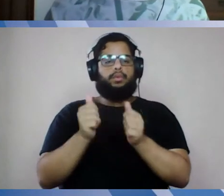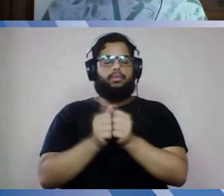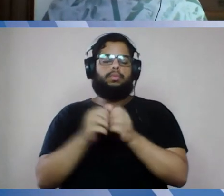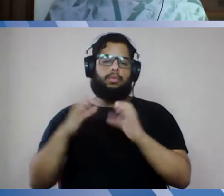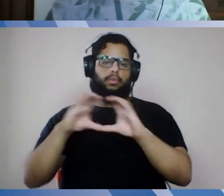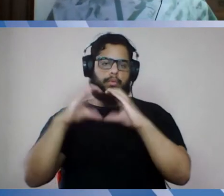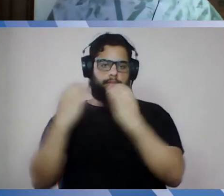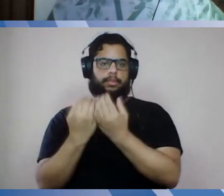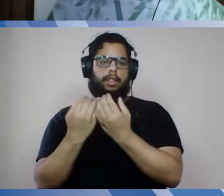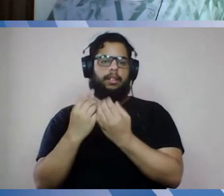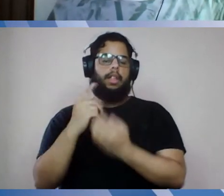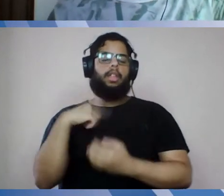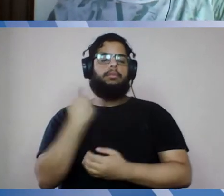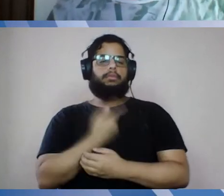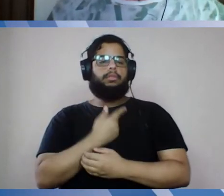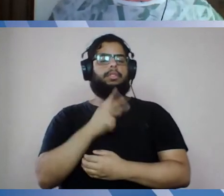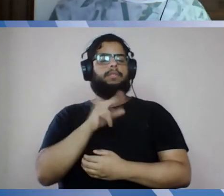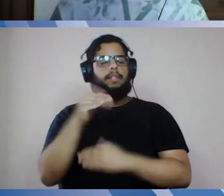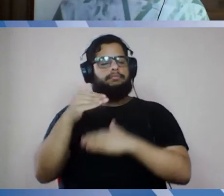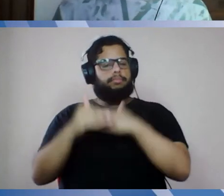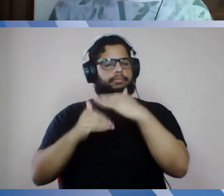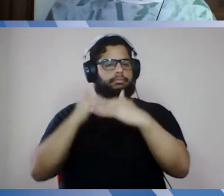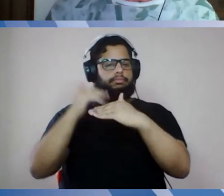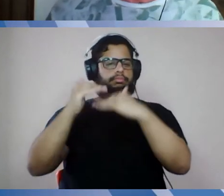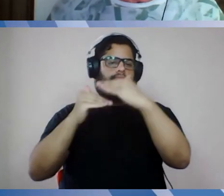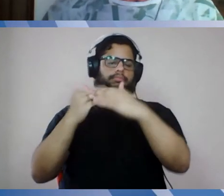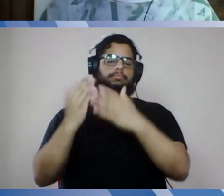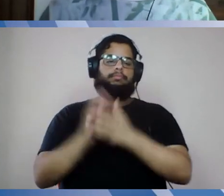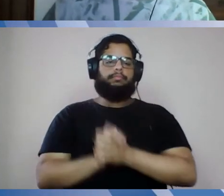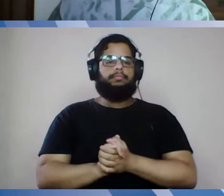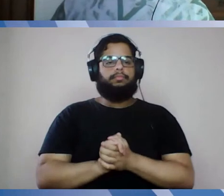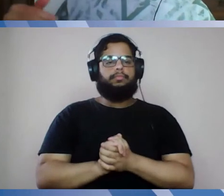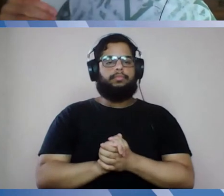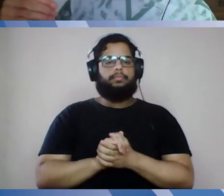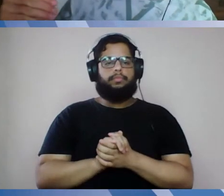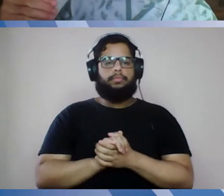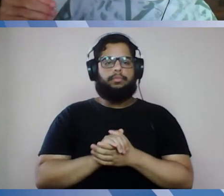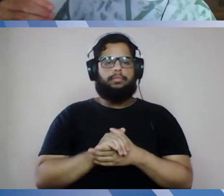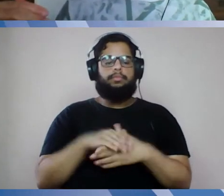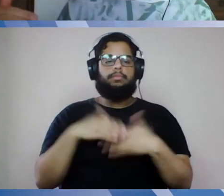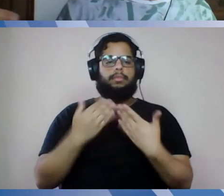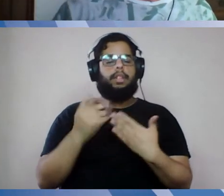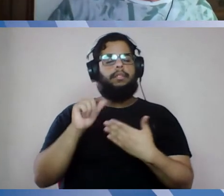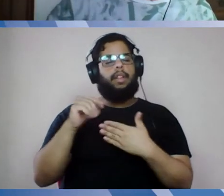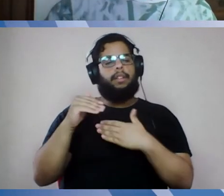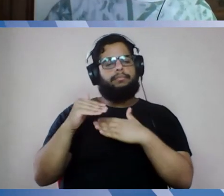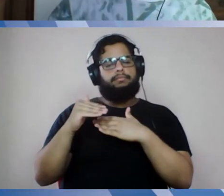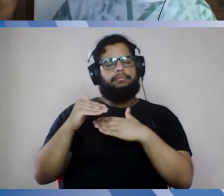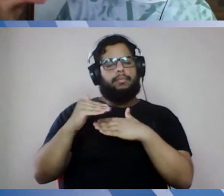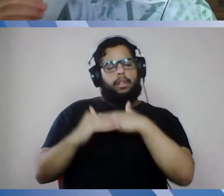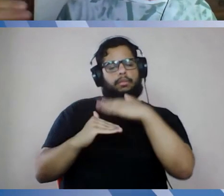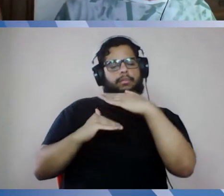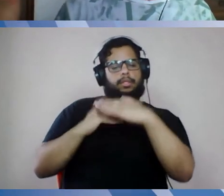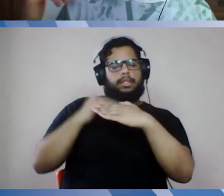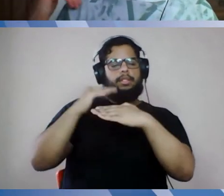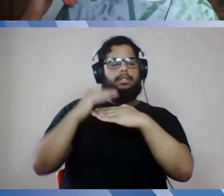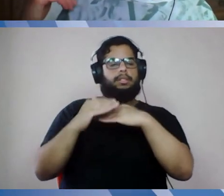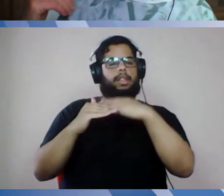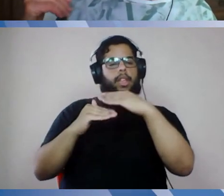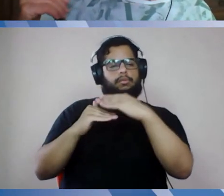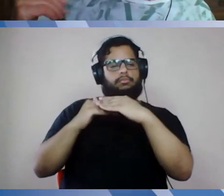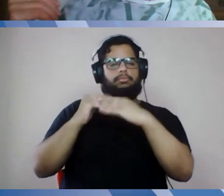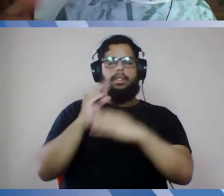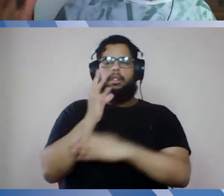comitê, para que a gente possa ir avançando na construção disso, né, então, são etapas muito incipientes ainda, né, que nós estamos nela,